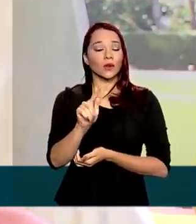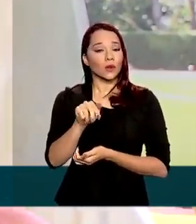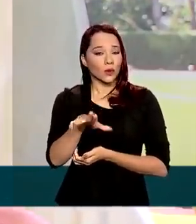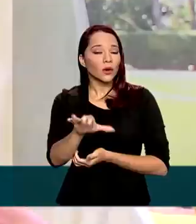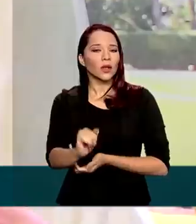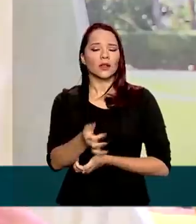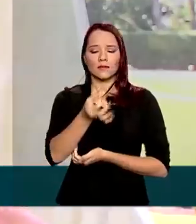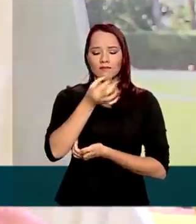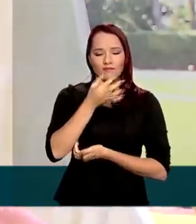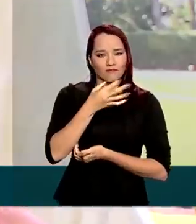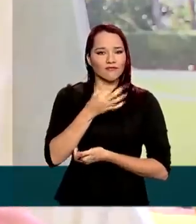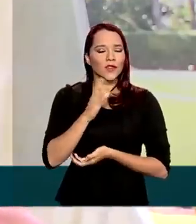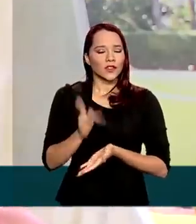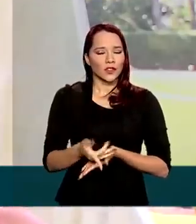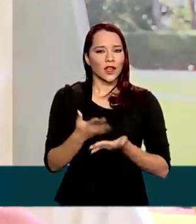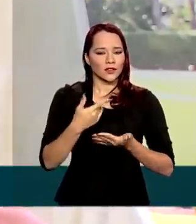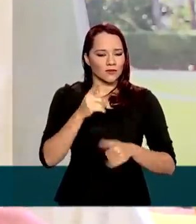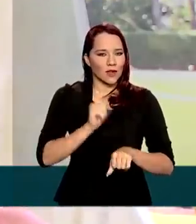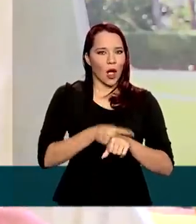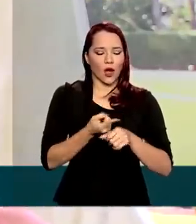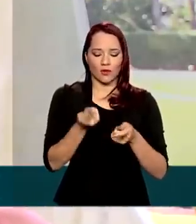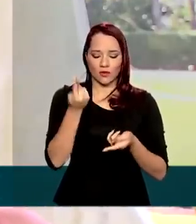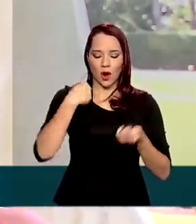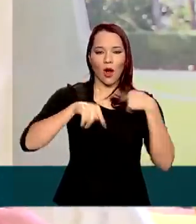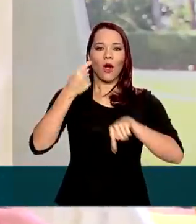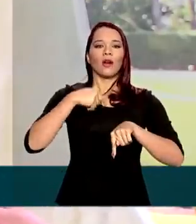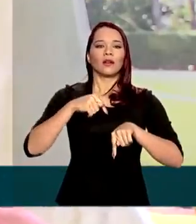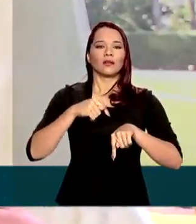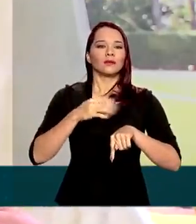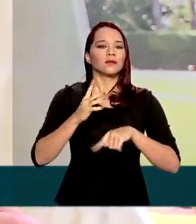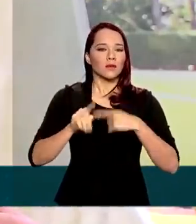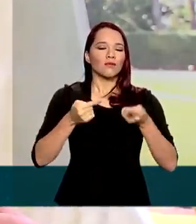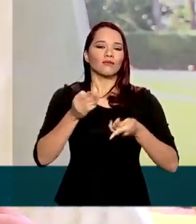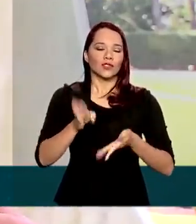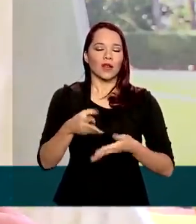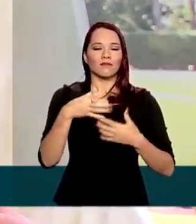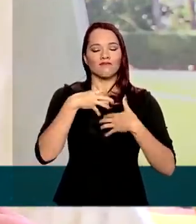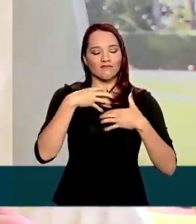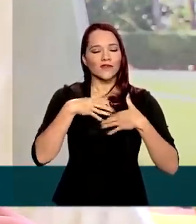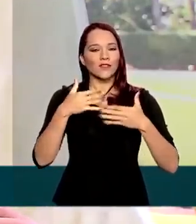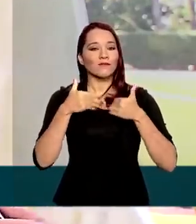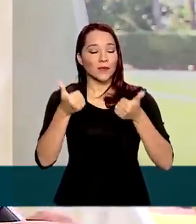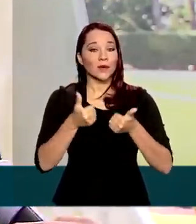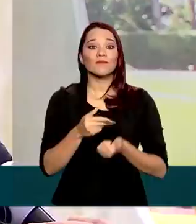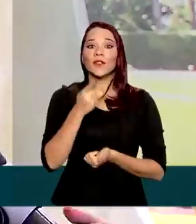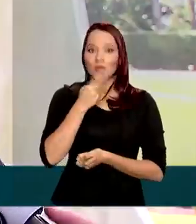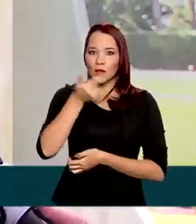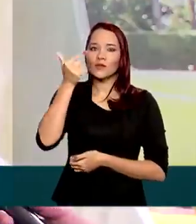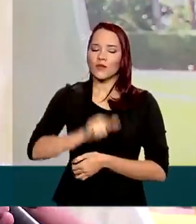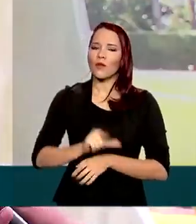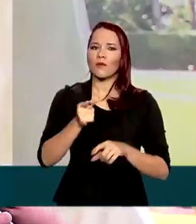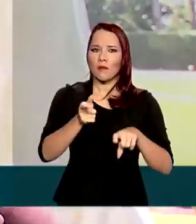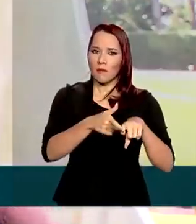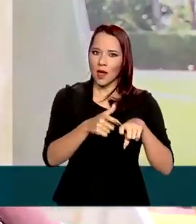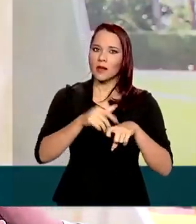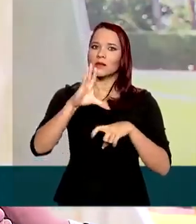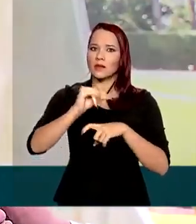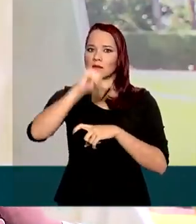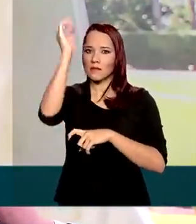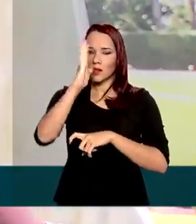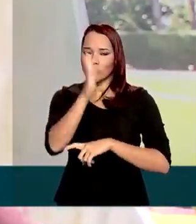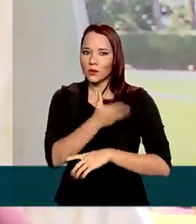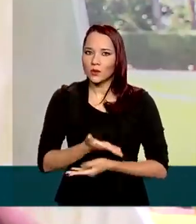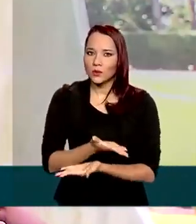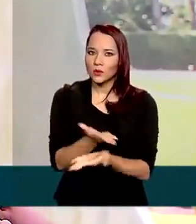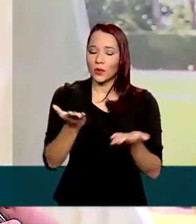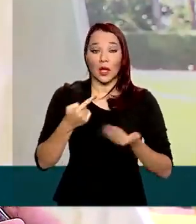A reação foi quase que de imediato. Poucas horas depois, eu já estava me sentindo muito bem. E reforço aqui o que médicos têm dito pelo Brasil todo.